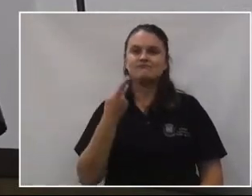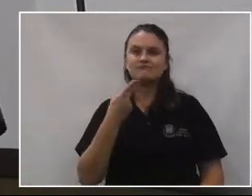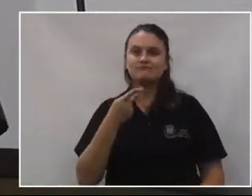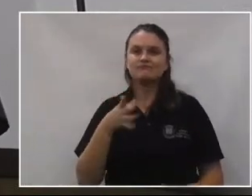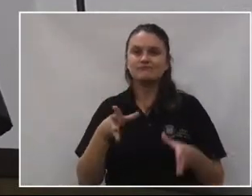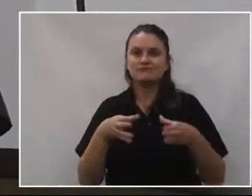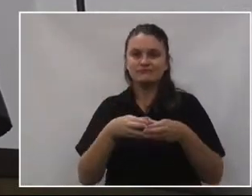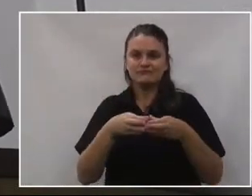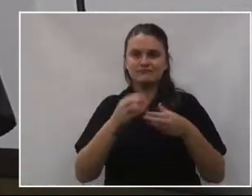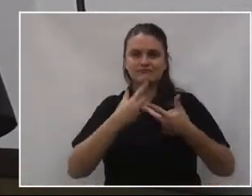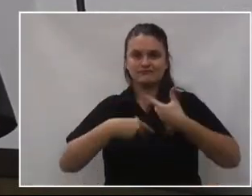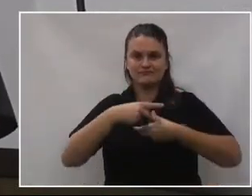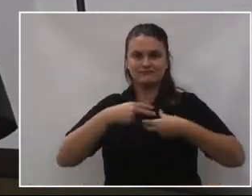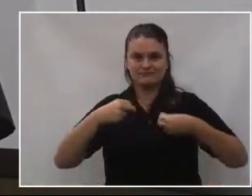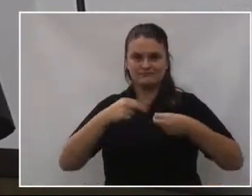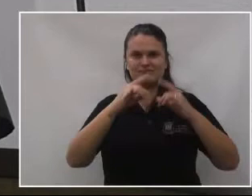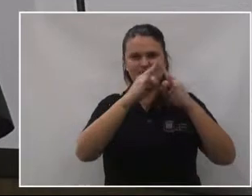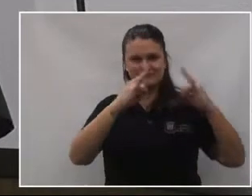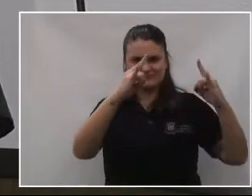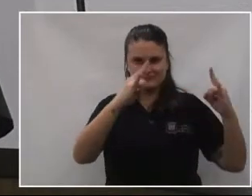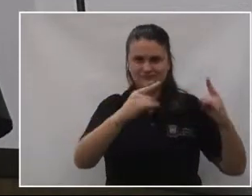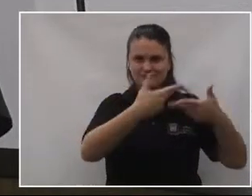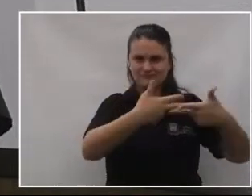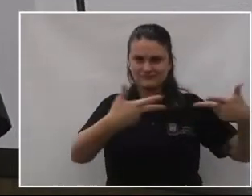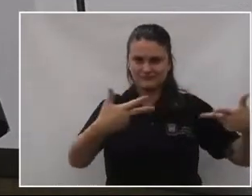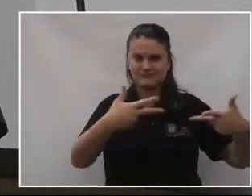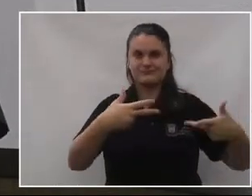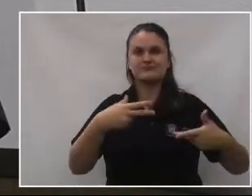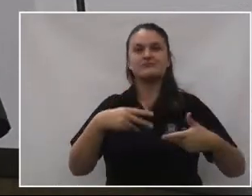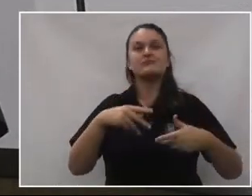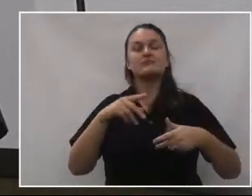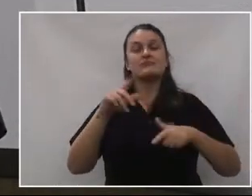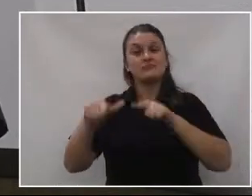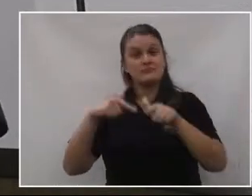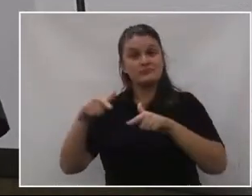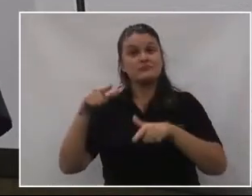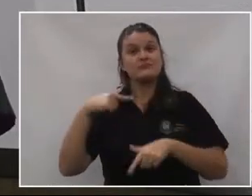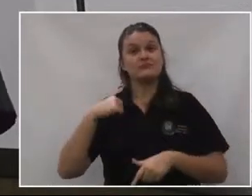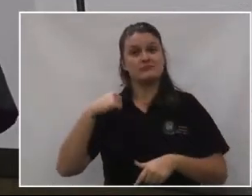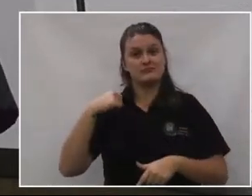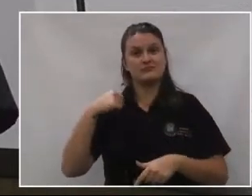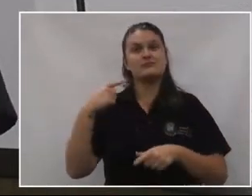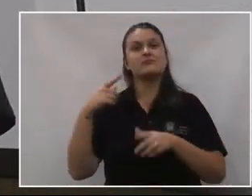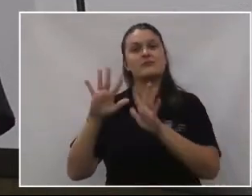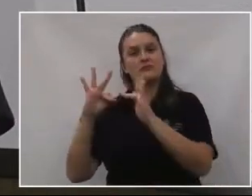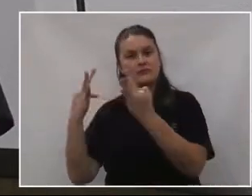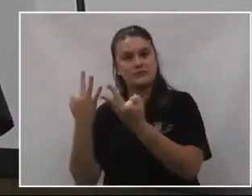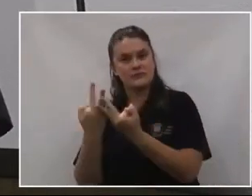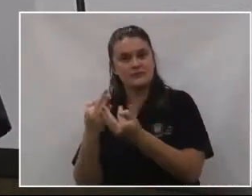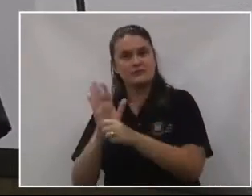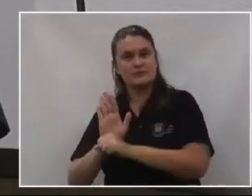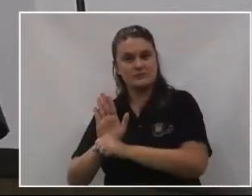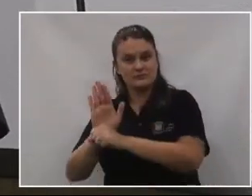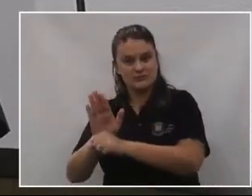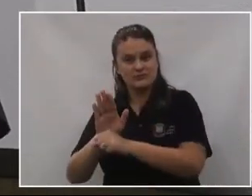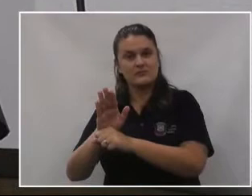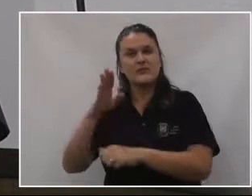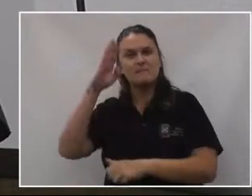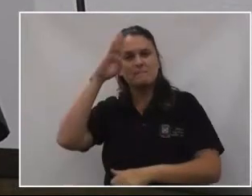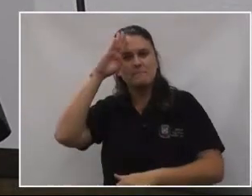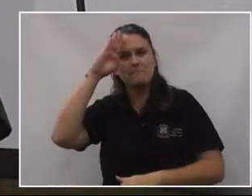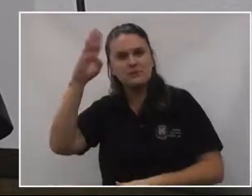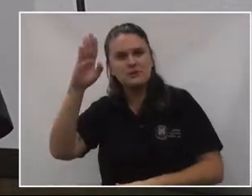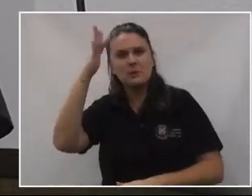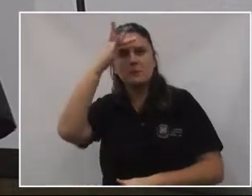escotismo funciona através desses voluntários adultos, dos pais também que ajudam, e principalmente